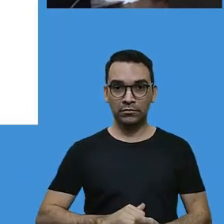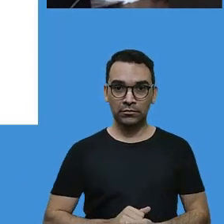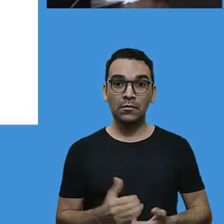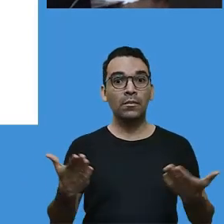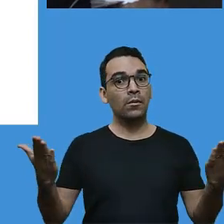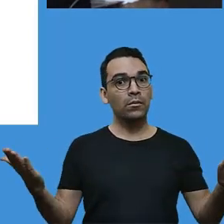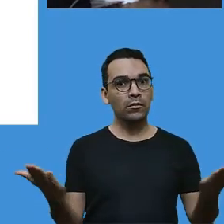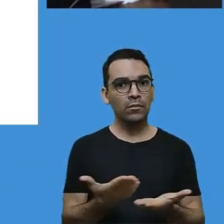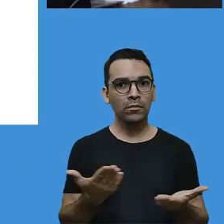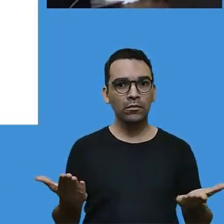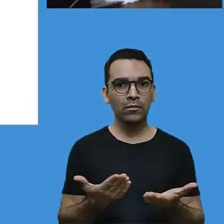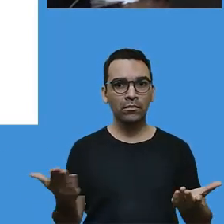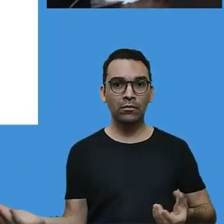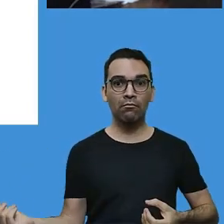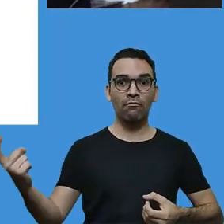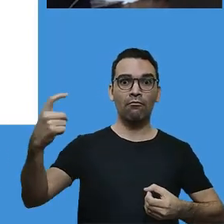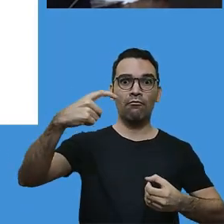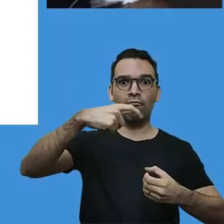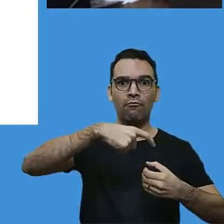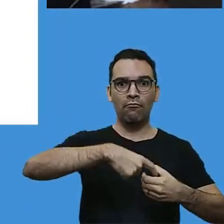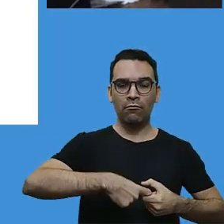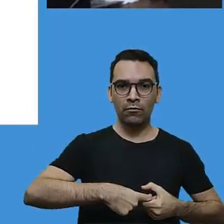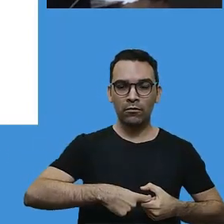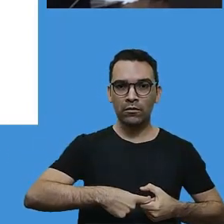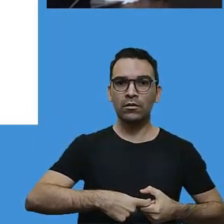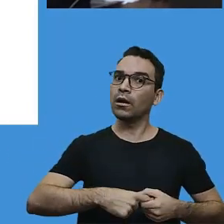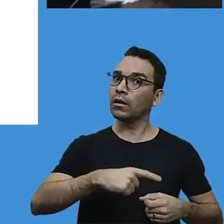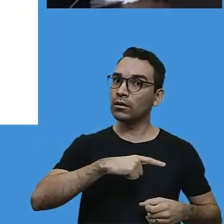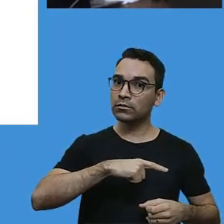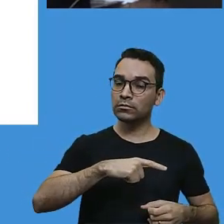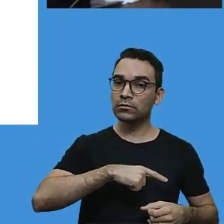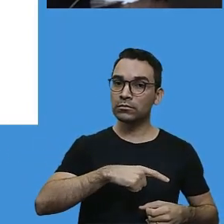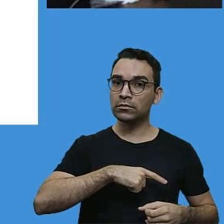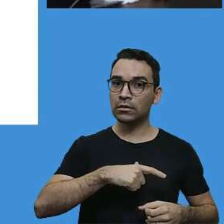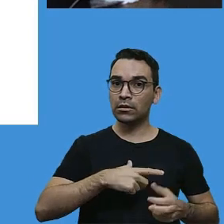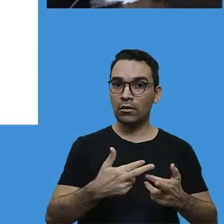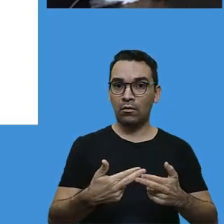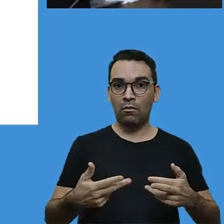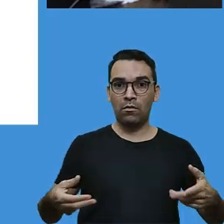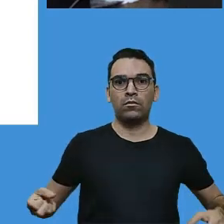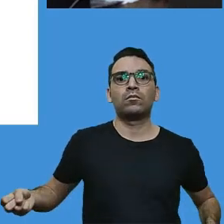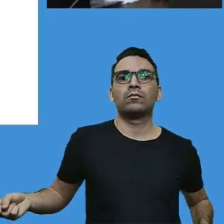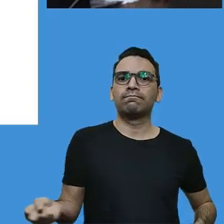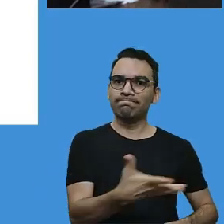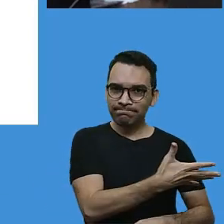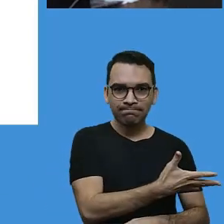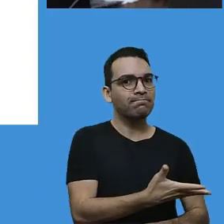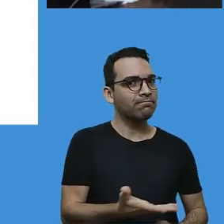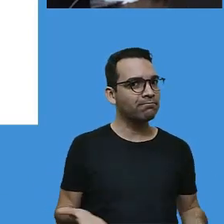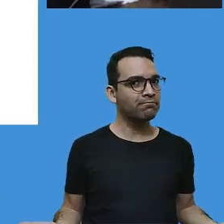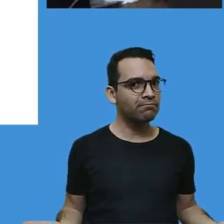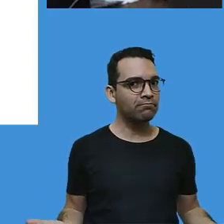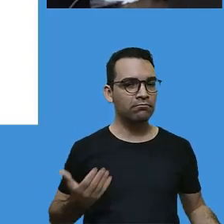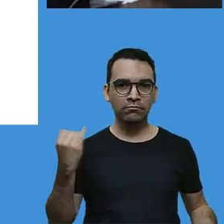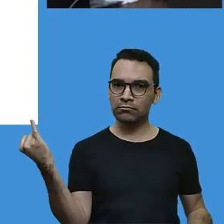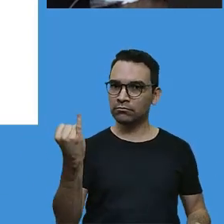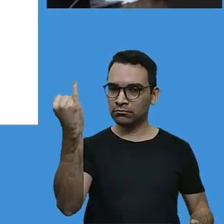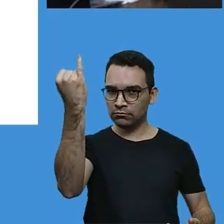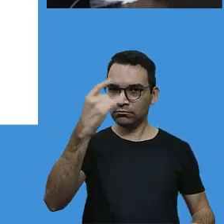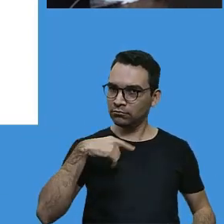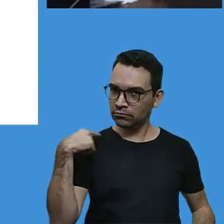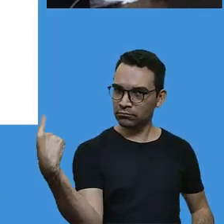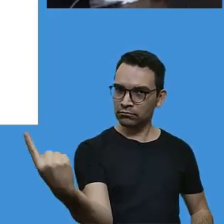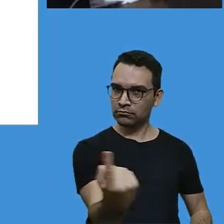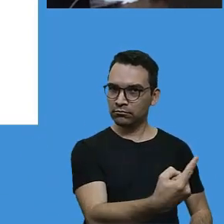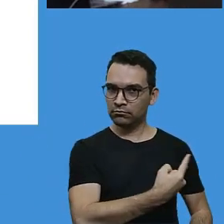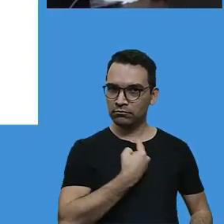hoje, nós iremos nos deparar com situações que nós desconhecemos. Então, é importante a